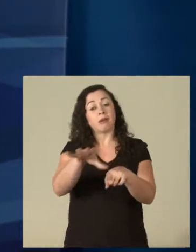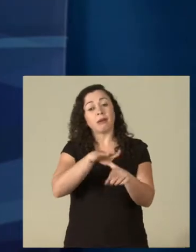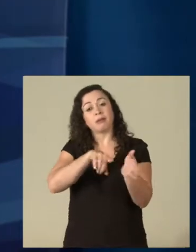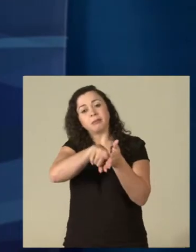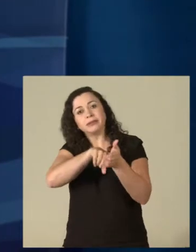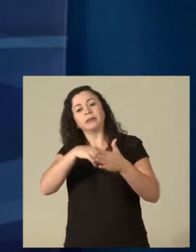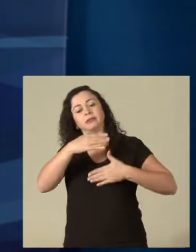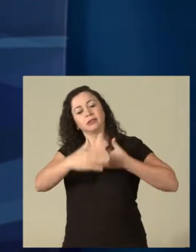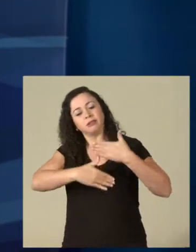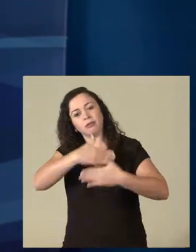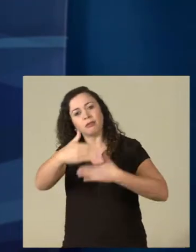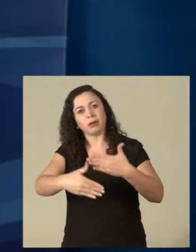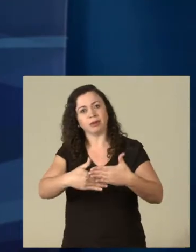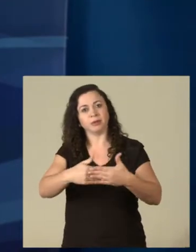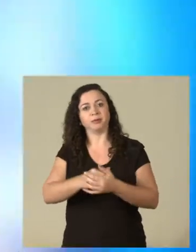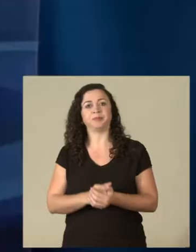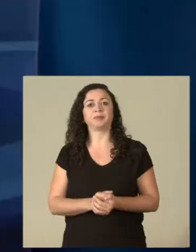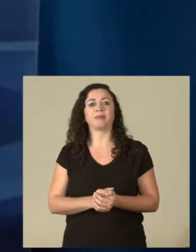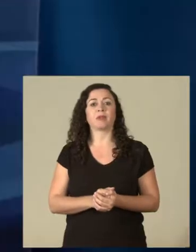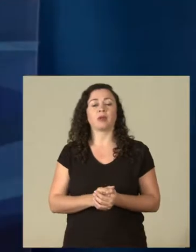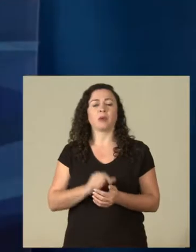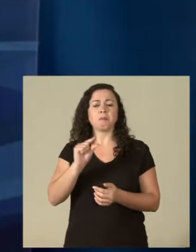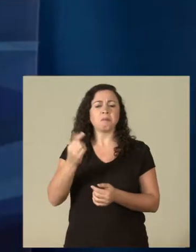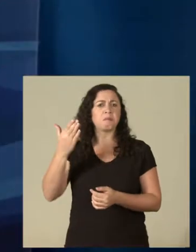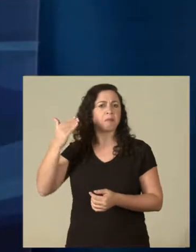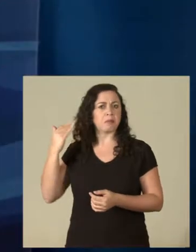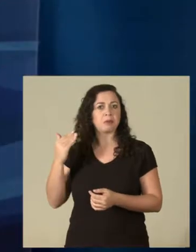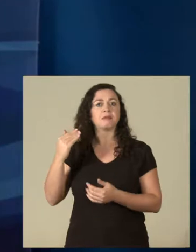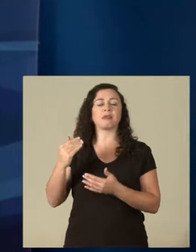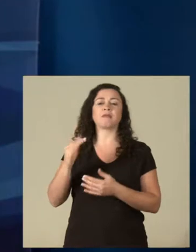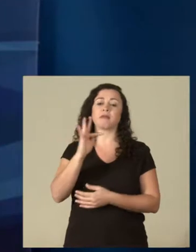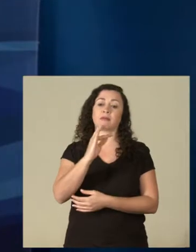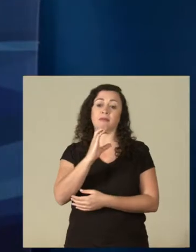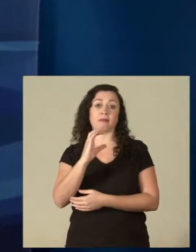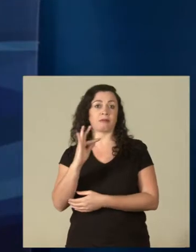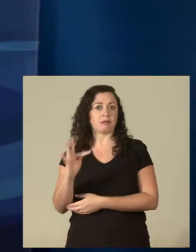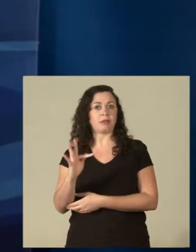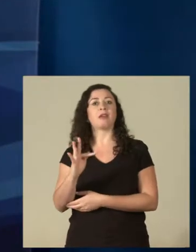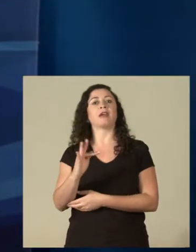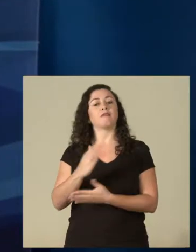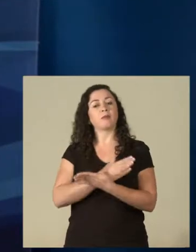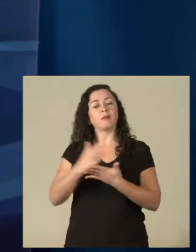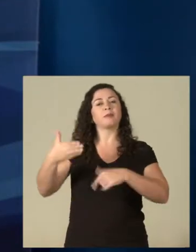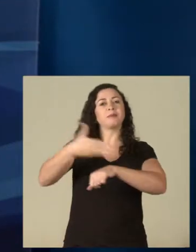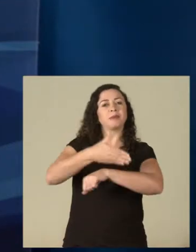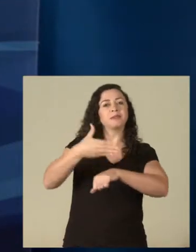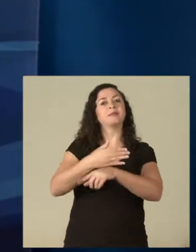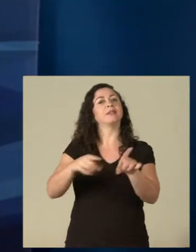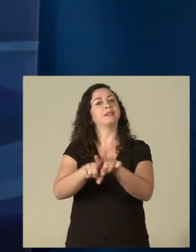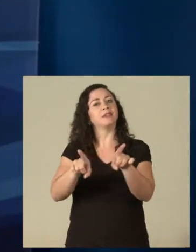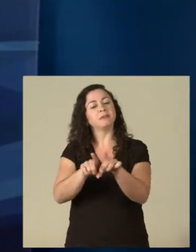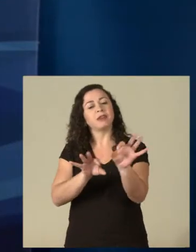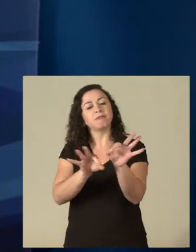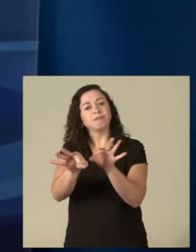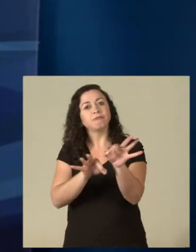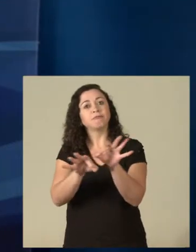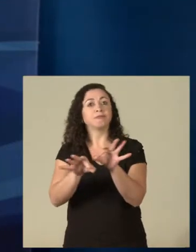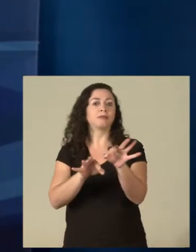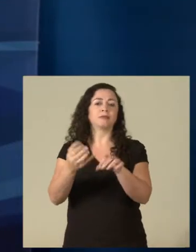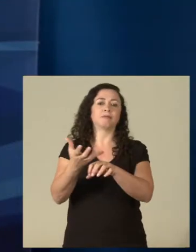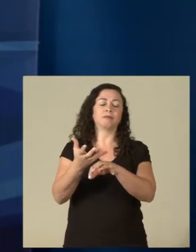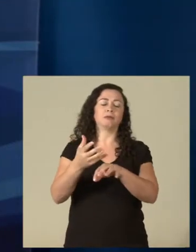área de pesquisa e desenvolvimento propriamente dita. Recentemente, a Faculdade de Ciências Farmacêuticas passou a participar do programa de residência